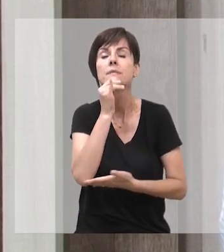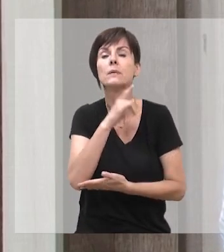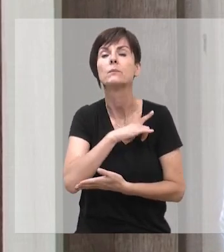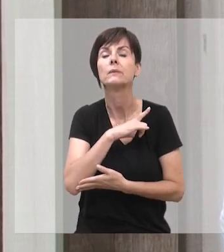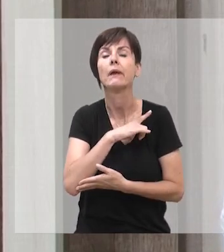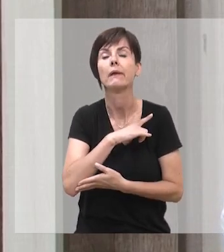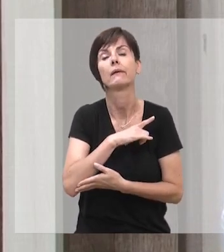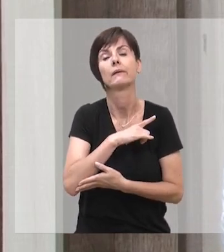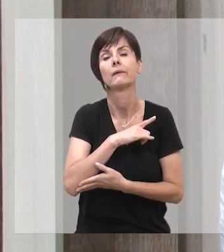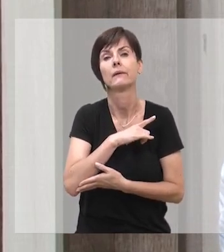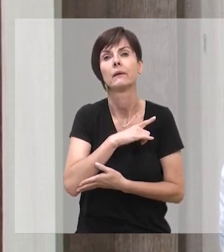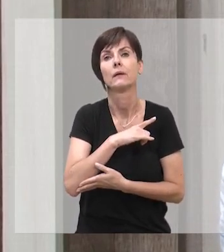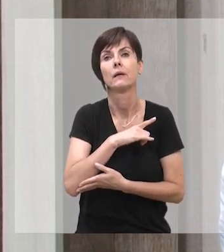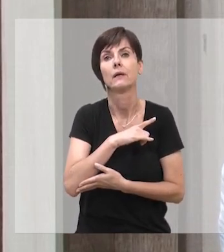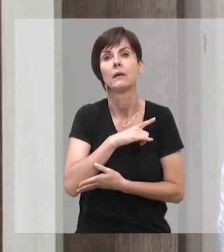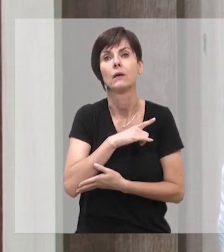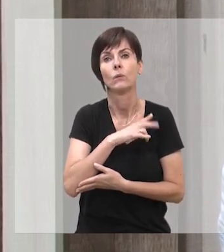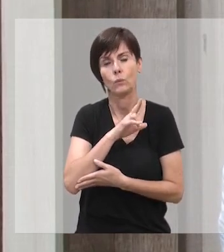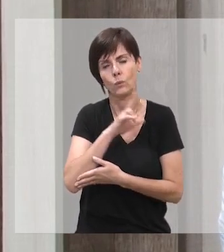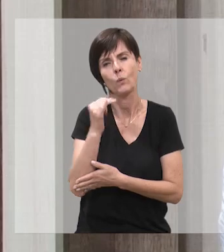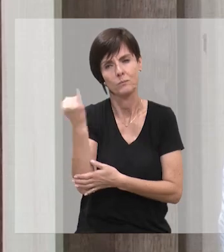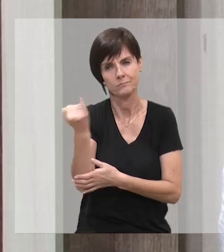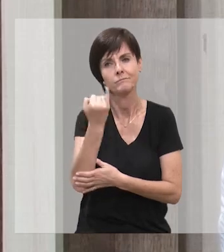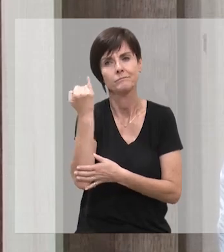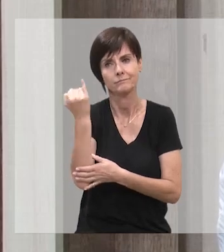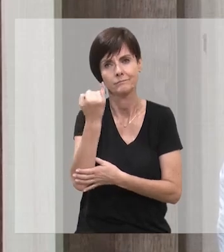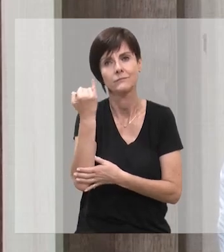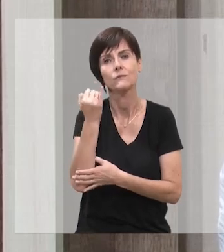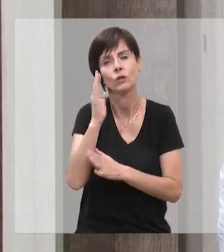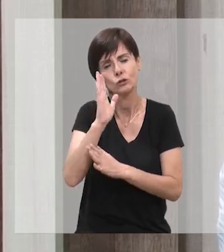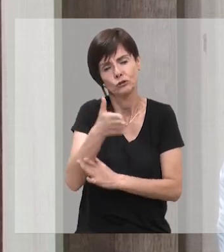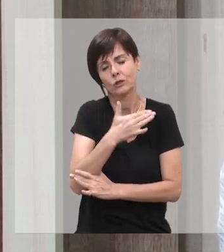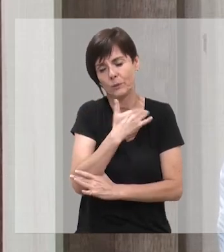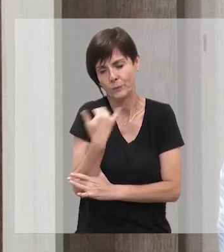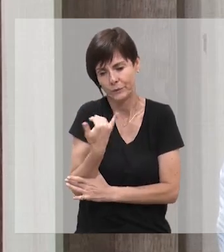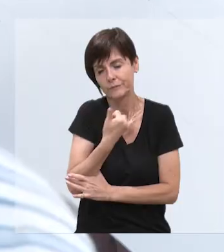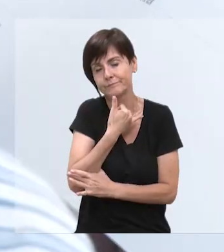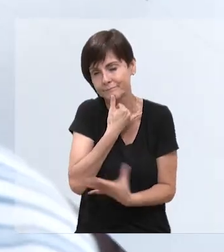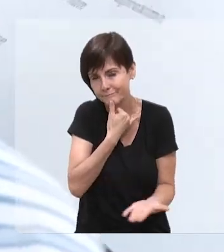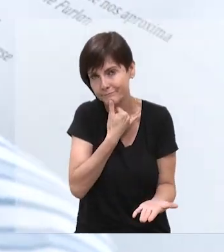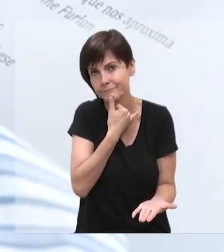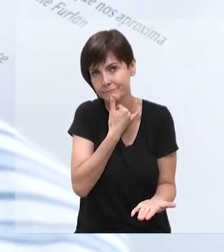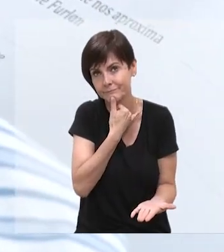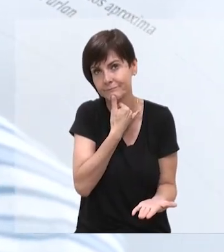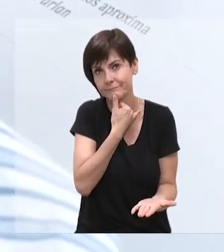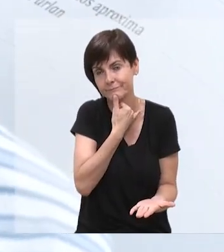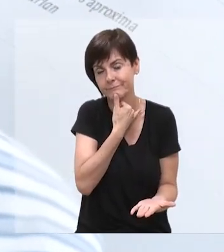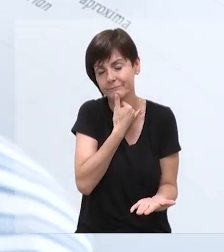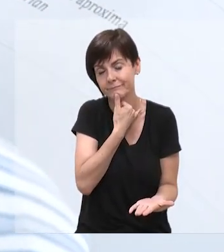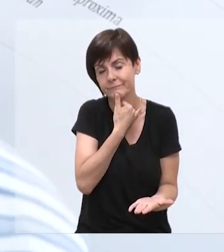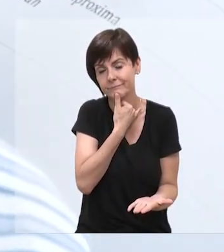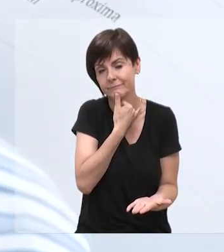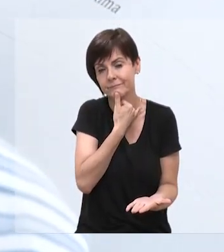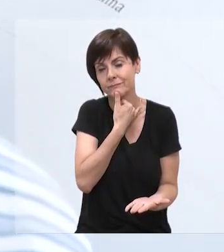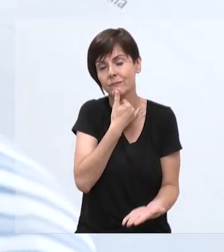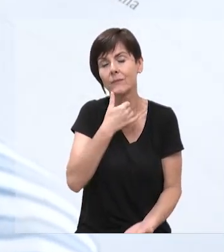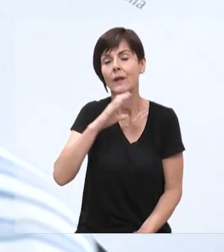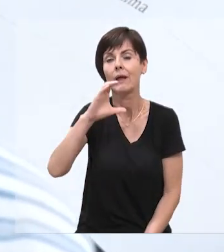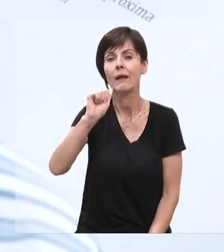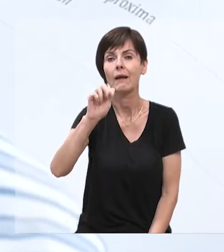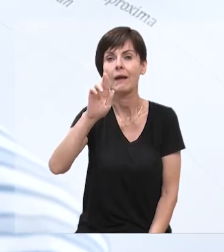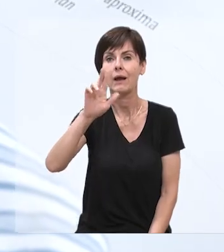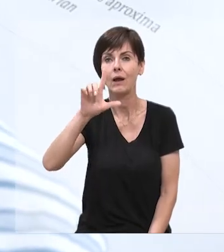por exemplo, temos aqui um nome significativo que infelizmente já nos deixou, Luiz Carlos de